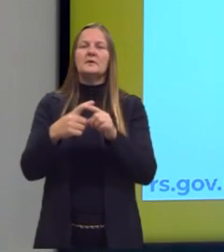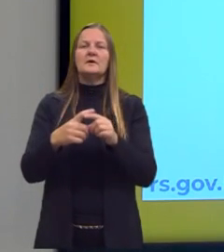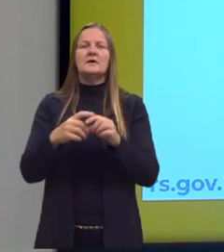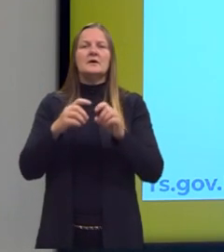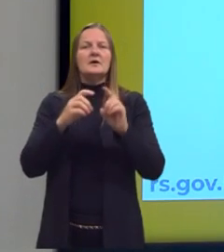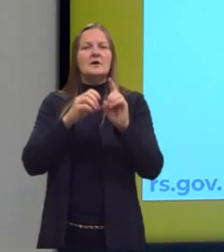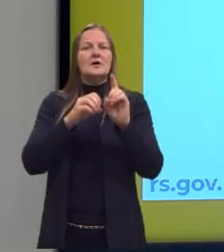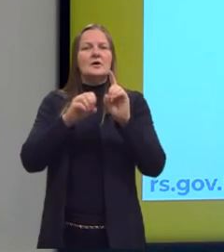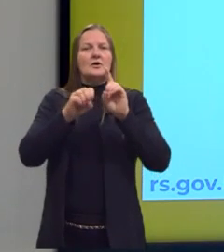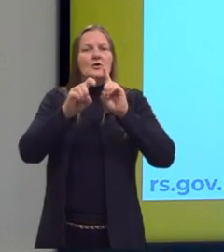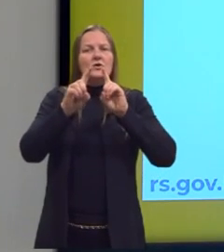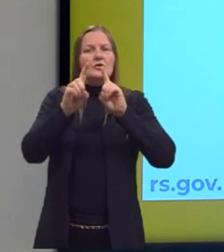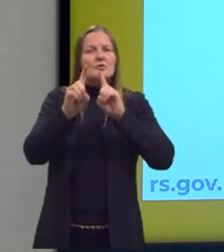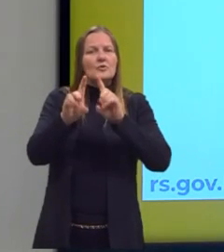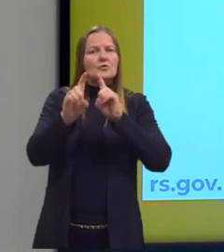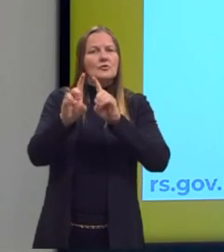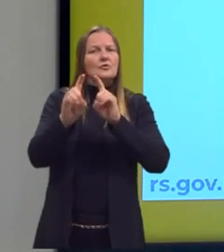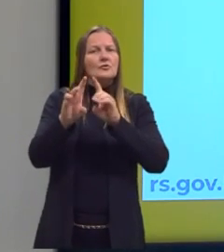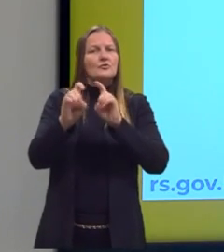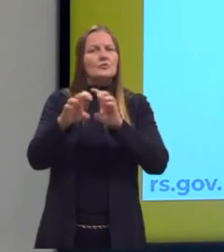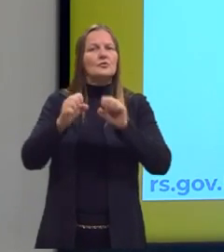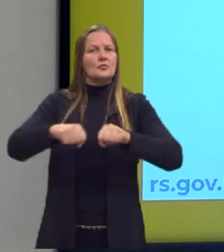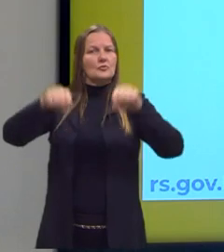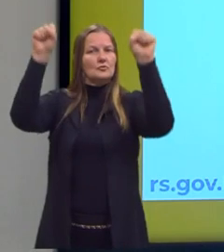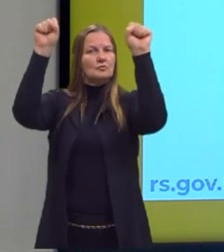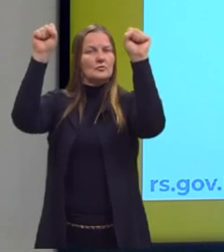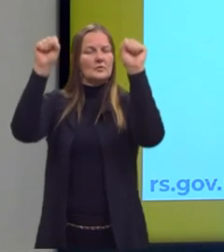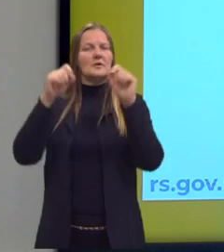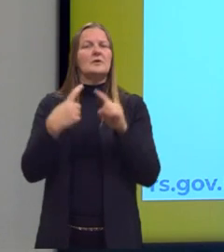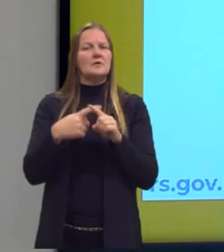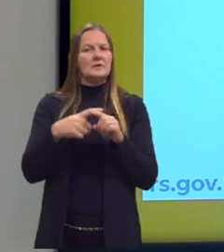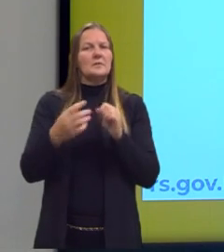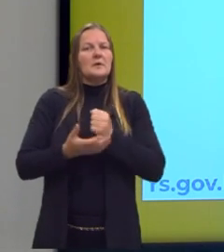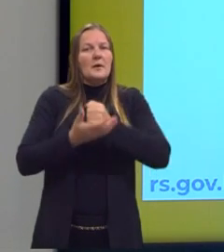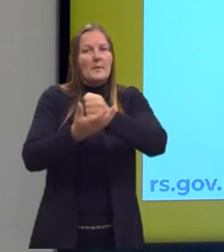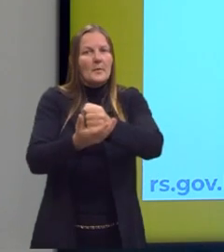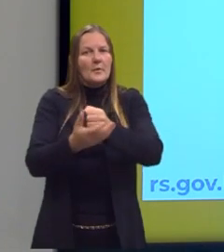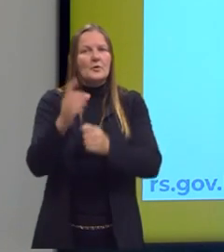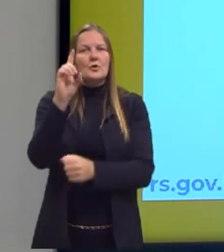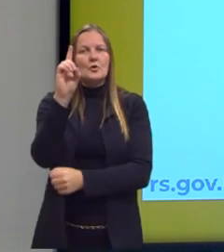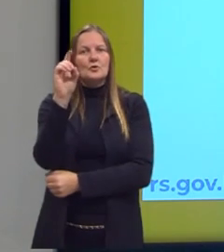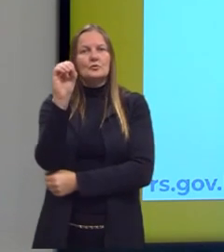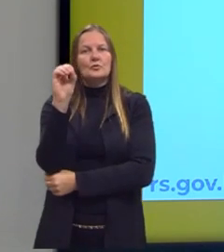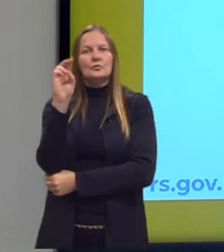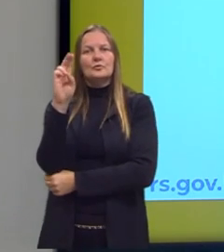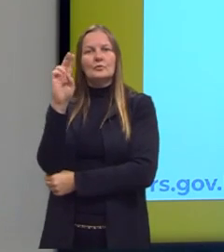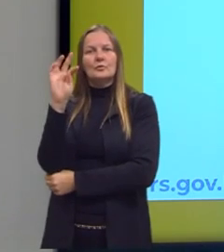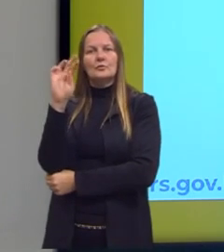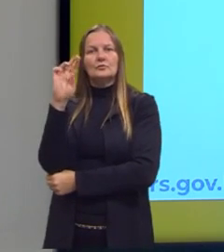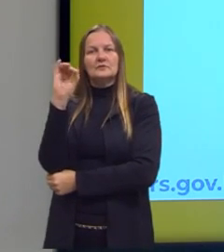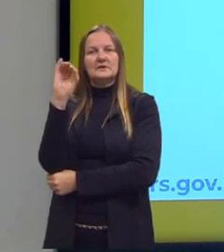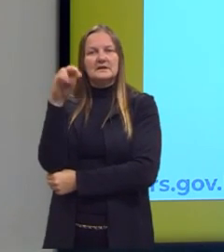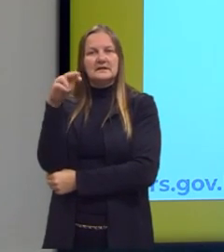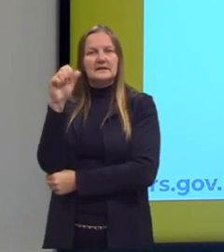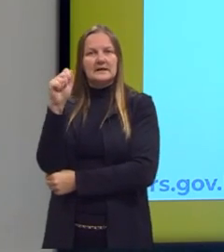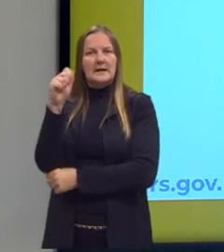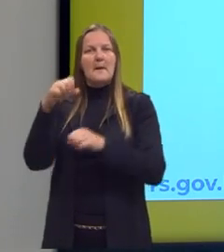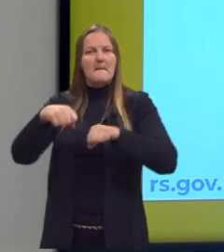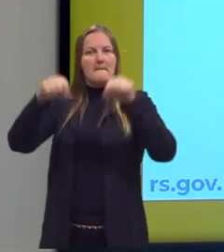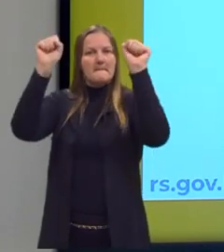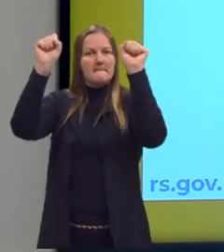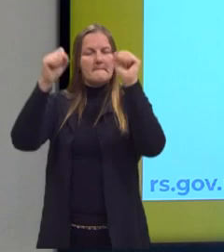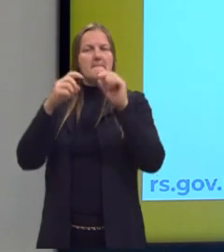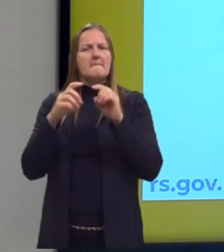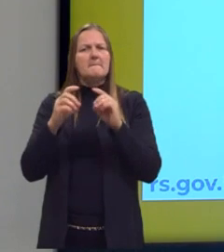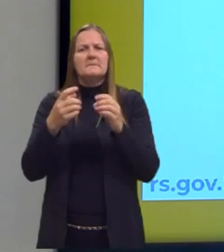protestante que a gente comentou na última aula também ajudou muito para tirar aquela condenação católica do lucro da acumulação de